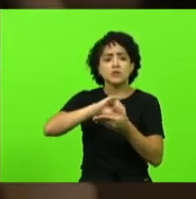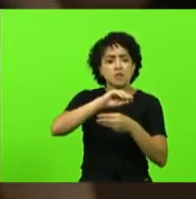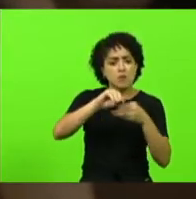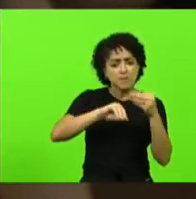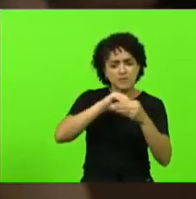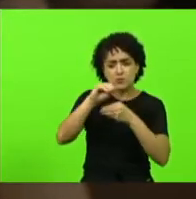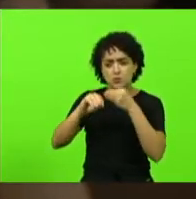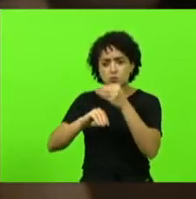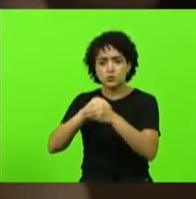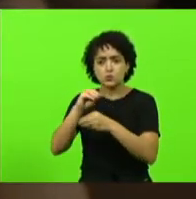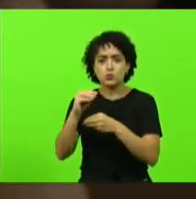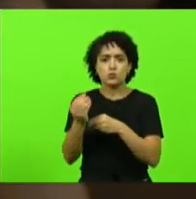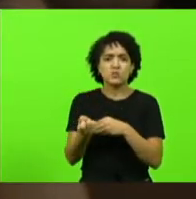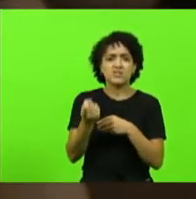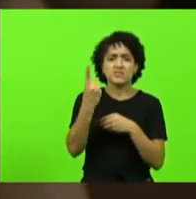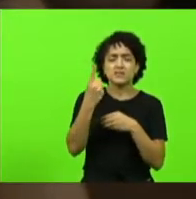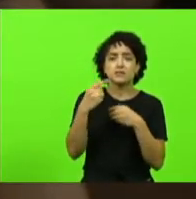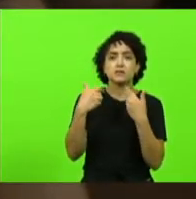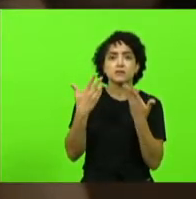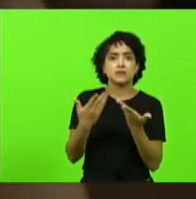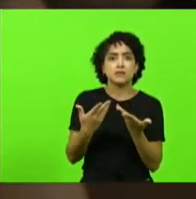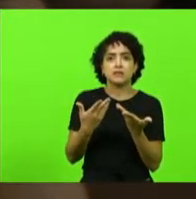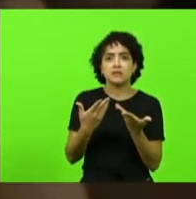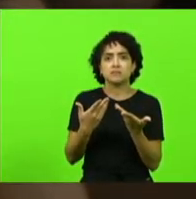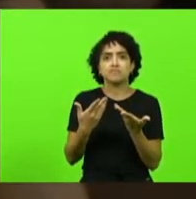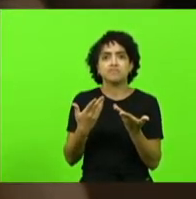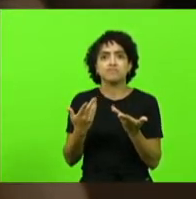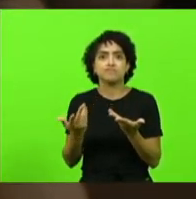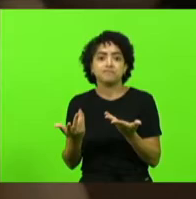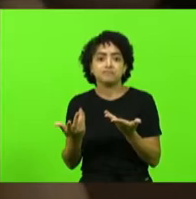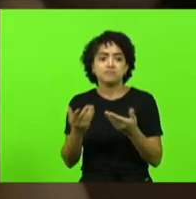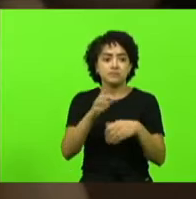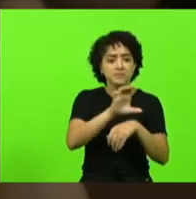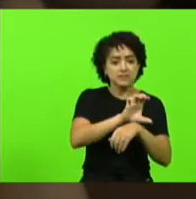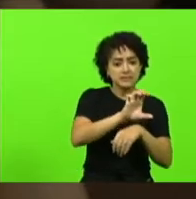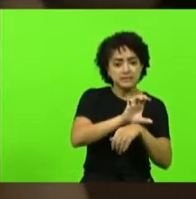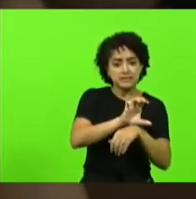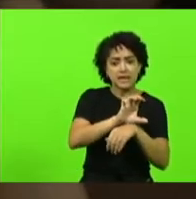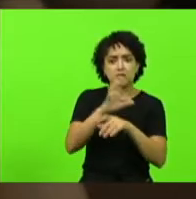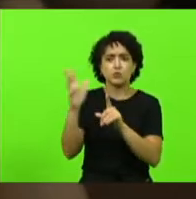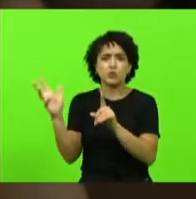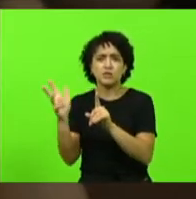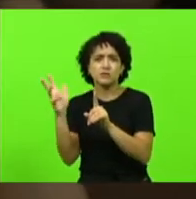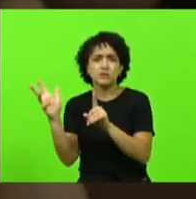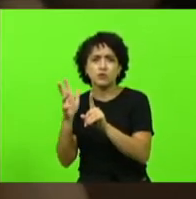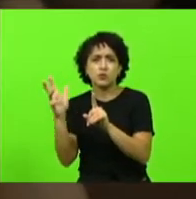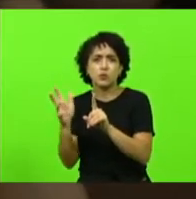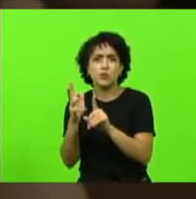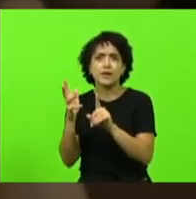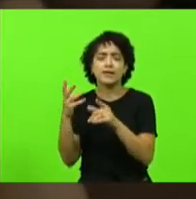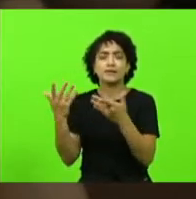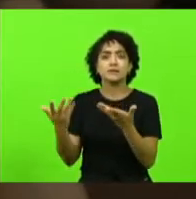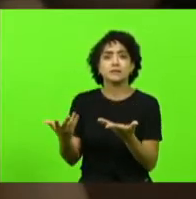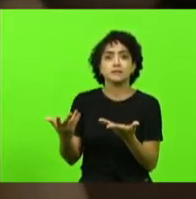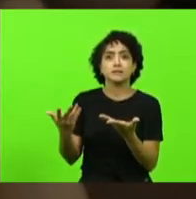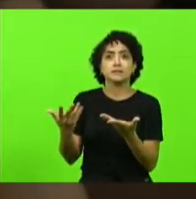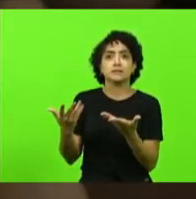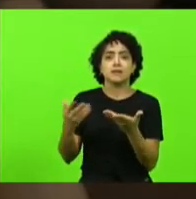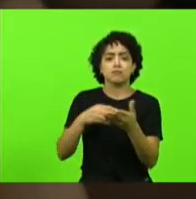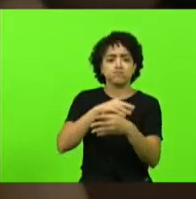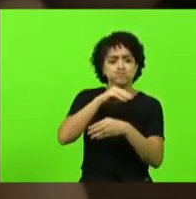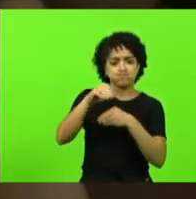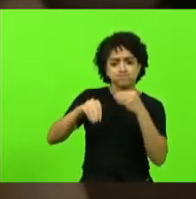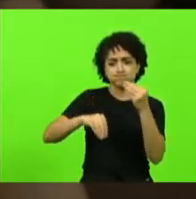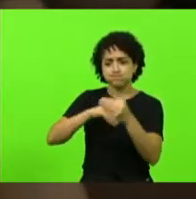estranha que não funciona muito bem entre Estado influência política intervencionismo e um